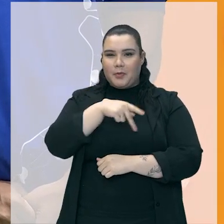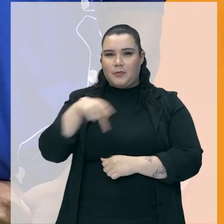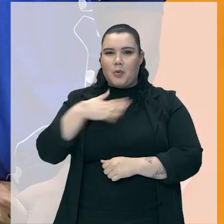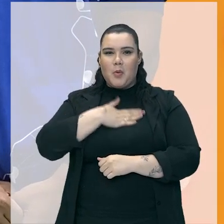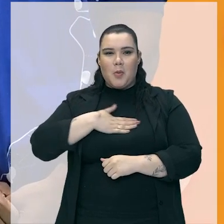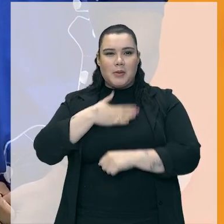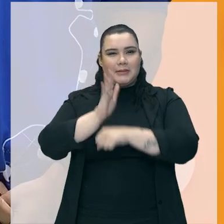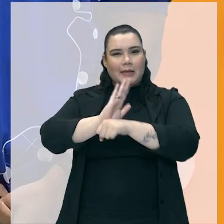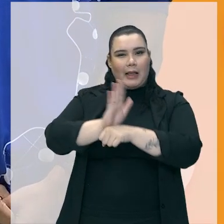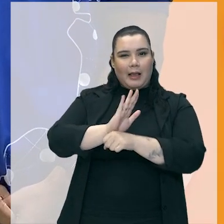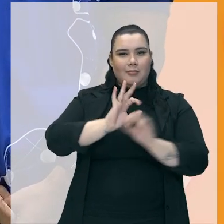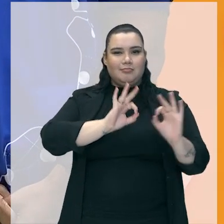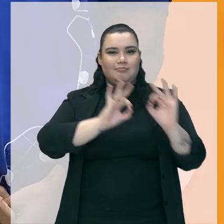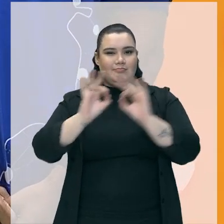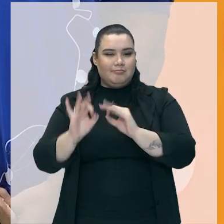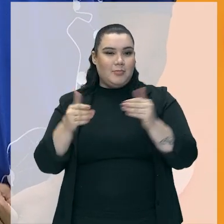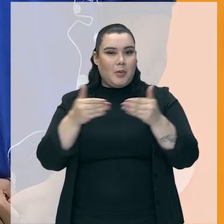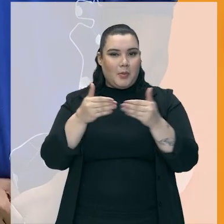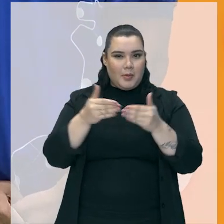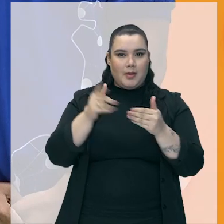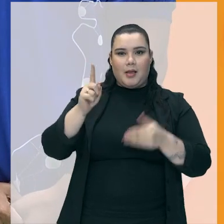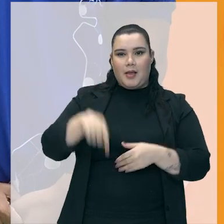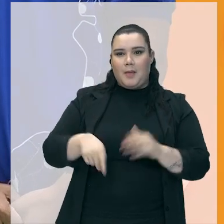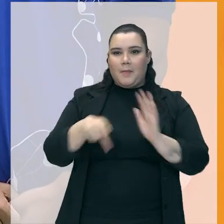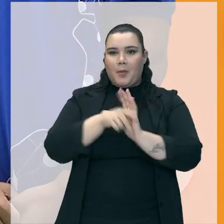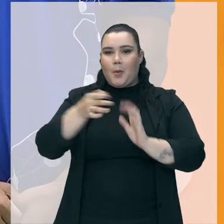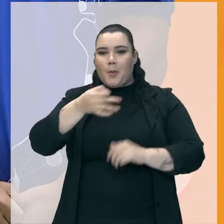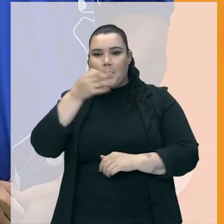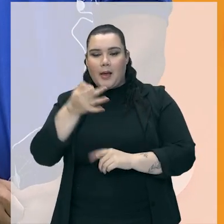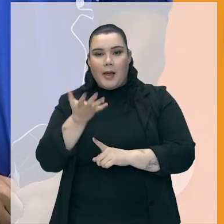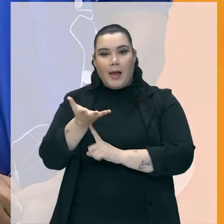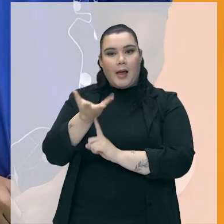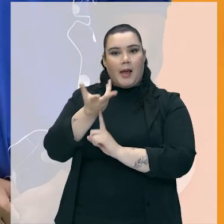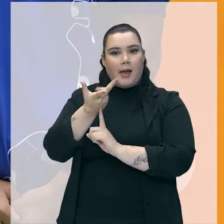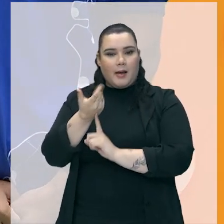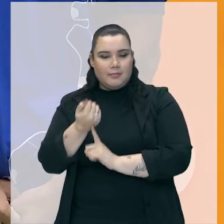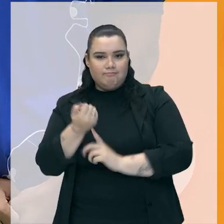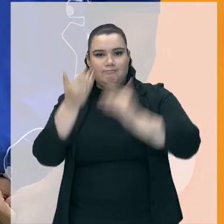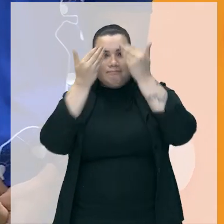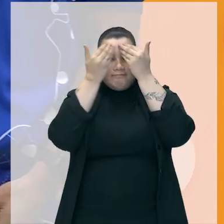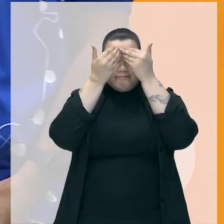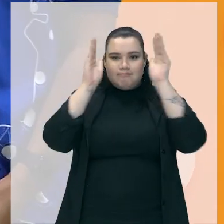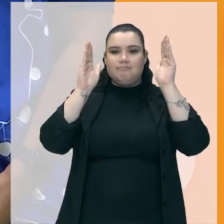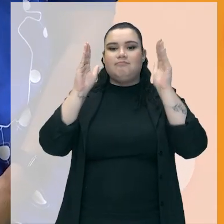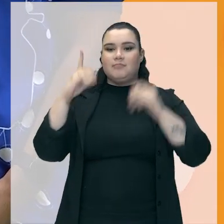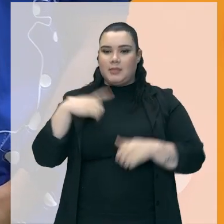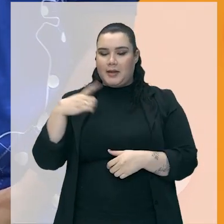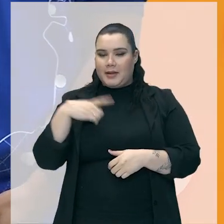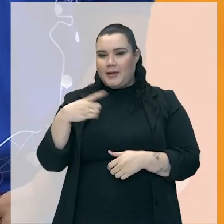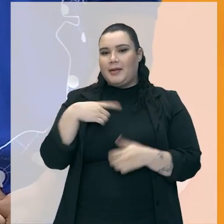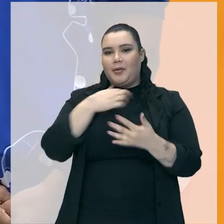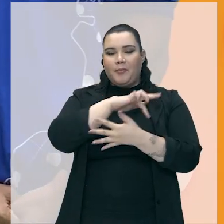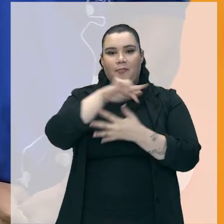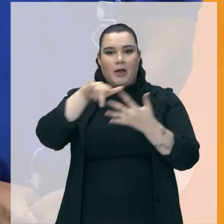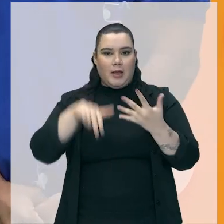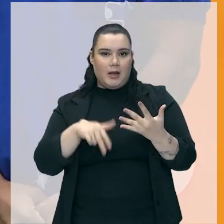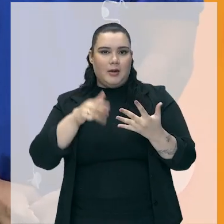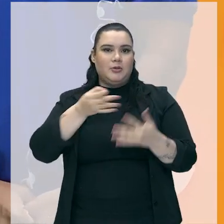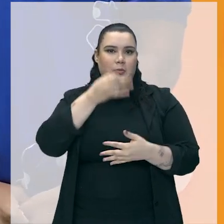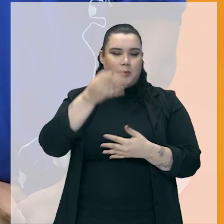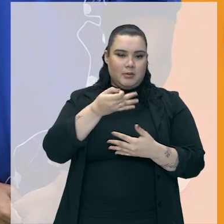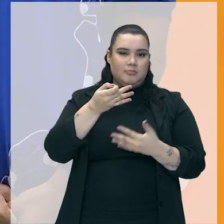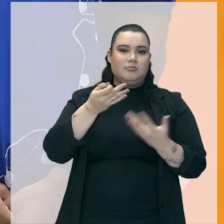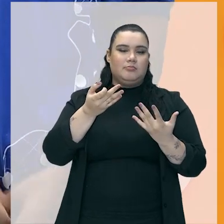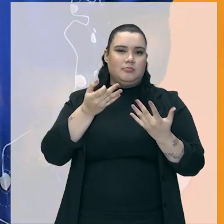cinema, né, ele concorda, ele herda a opinião de que a arte, ela abre a nossa cabeça para muitas coisas, viu,